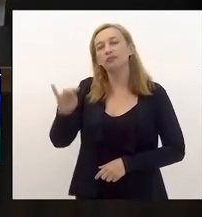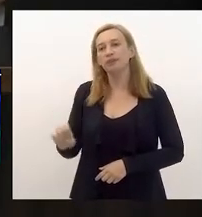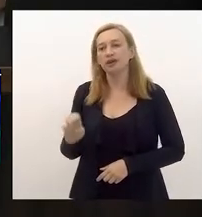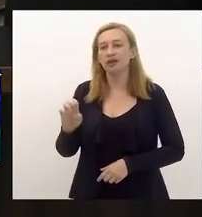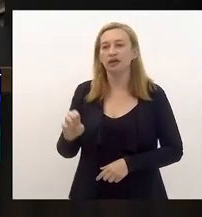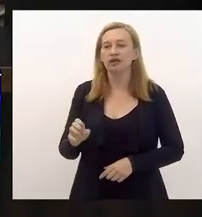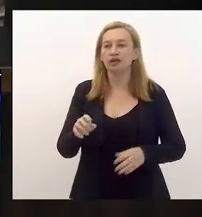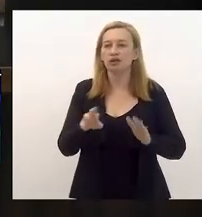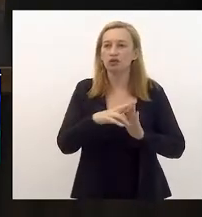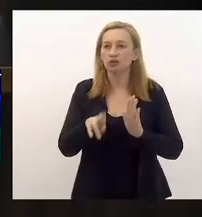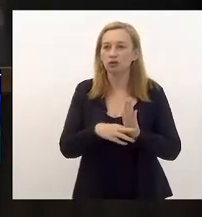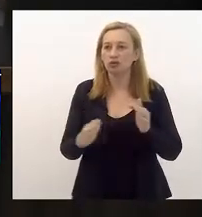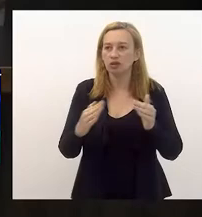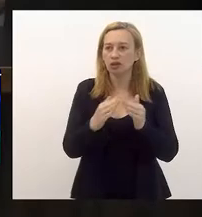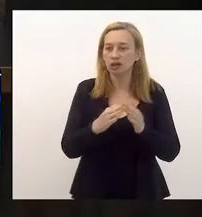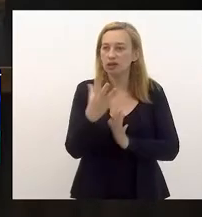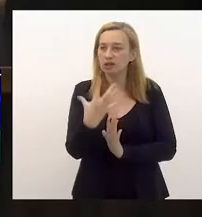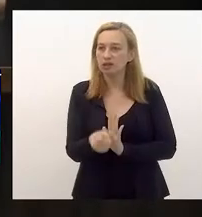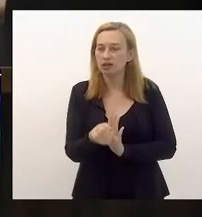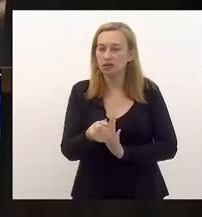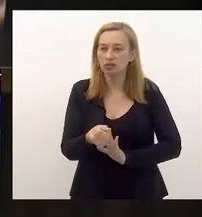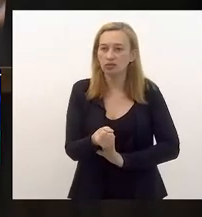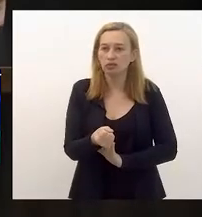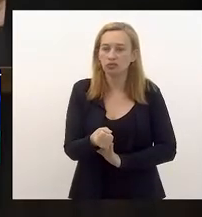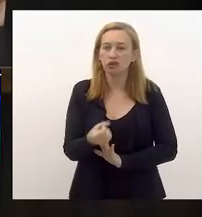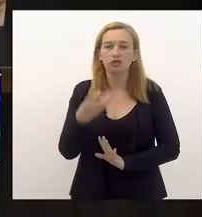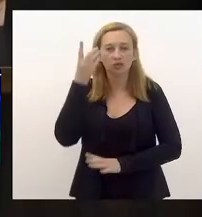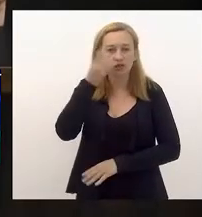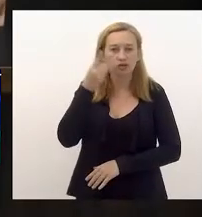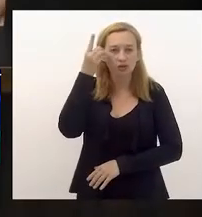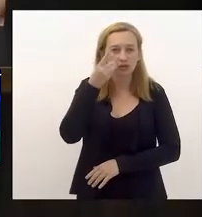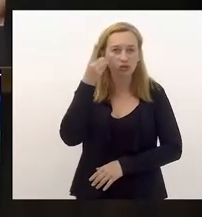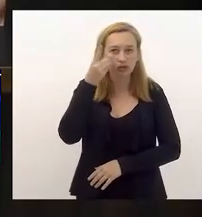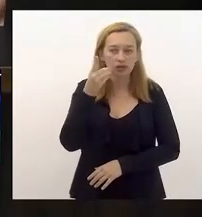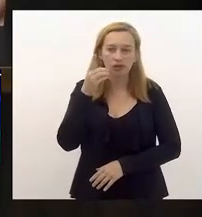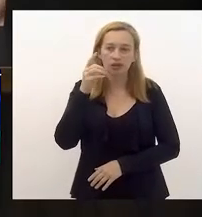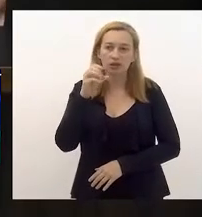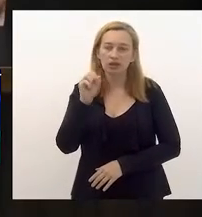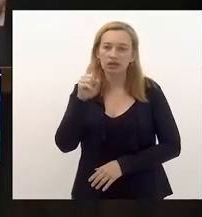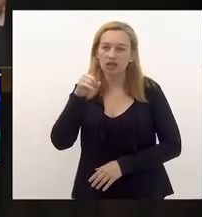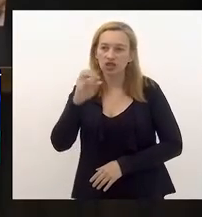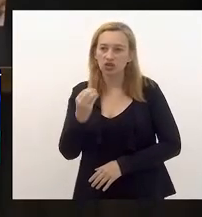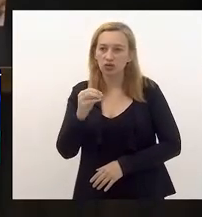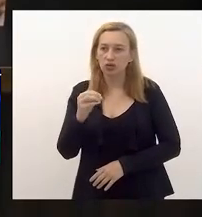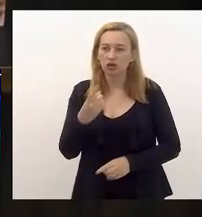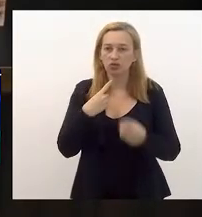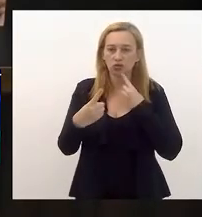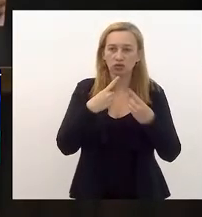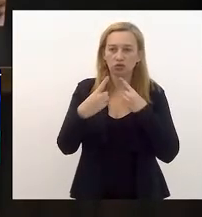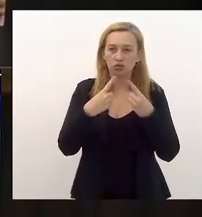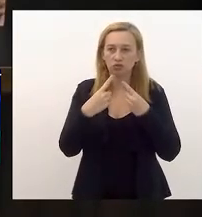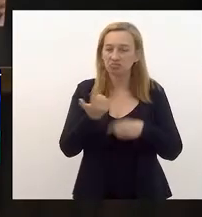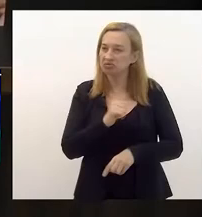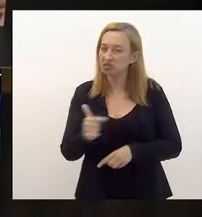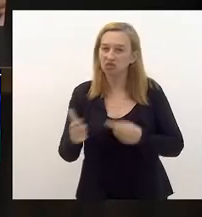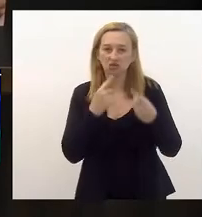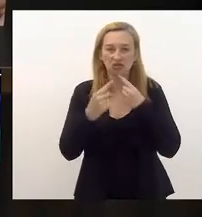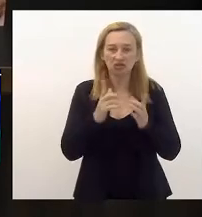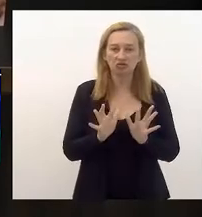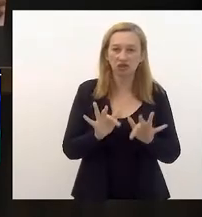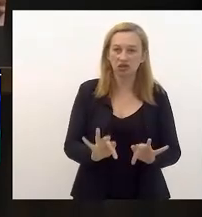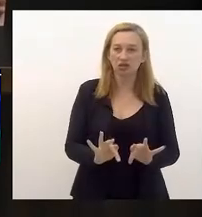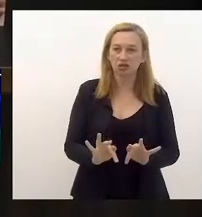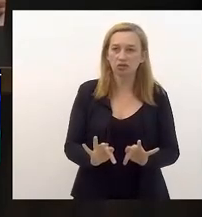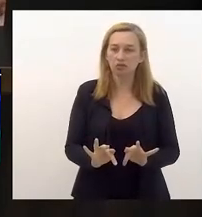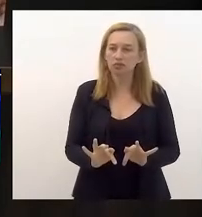Comissão de Normas Internas e Proposição Externa, favorável ao deputado Sérgio Fernandes. Sem discussão. Está vendo o queira discutir, se é da